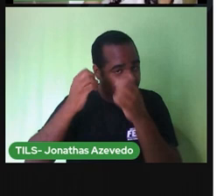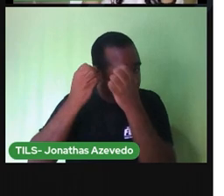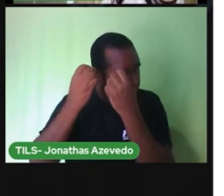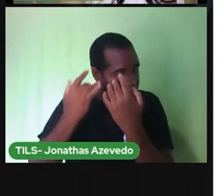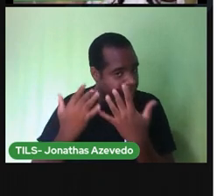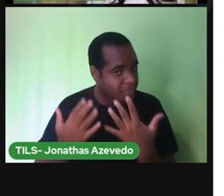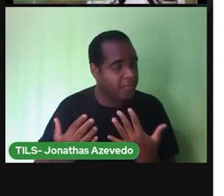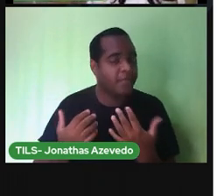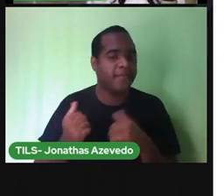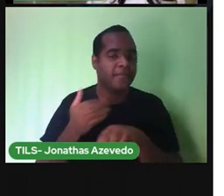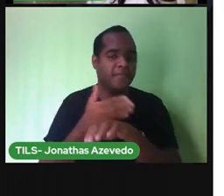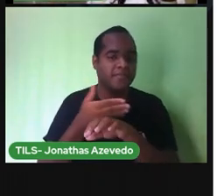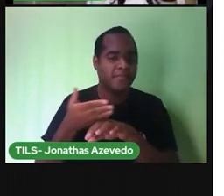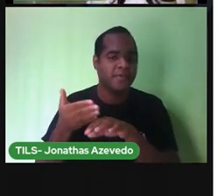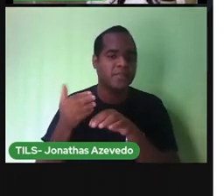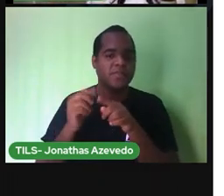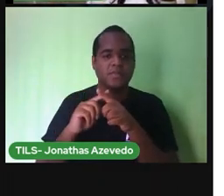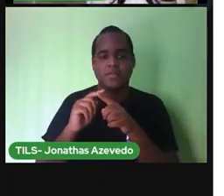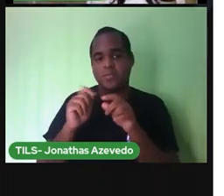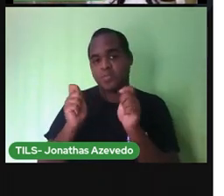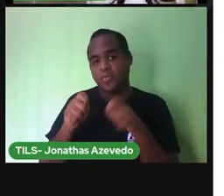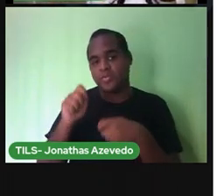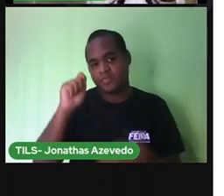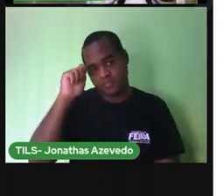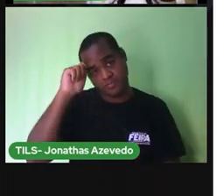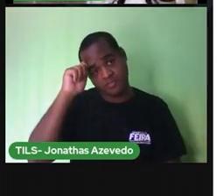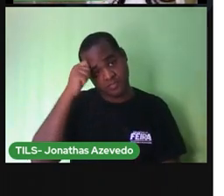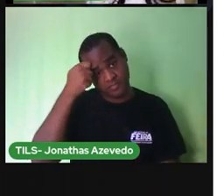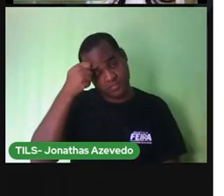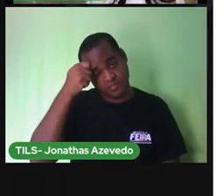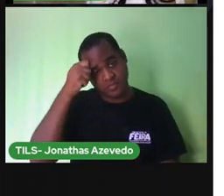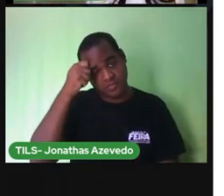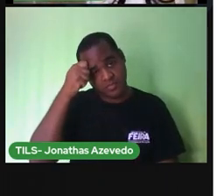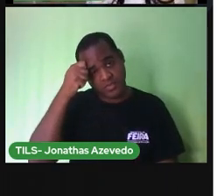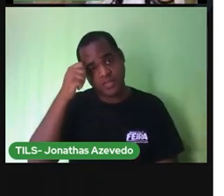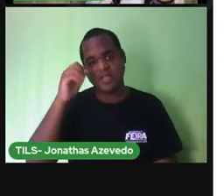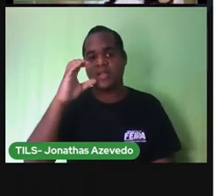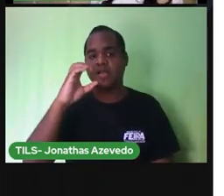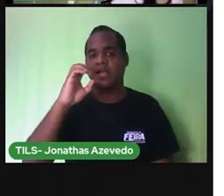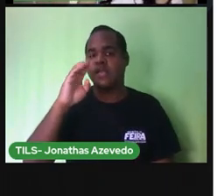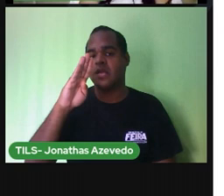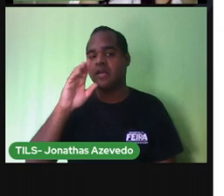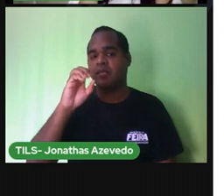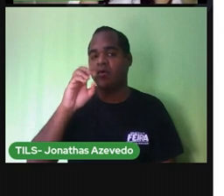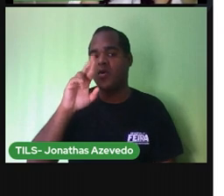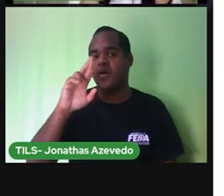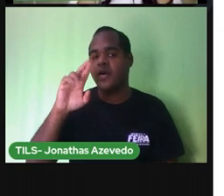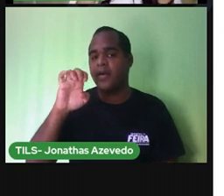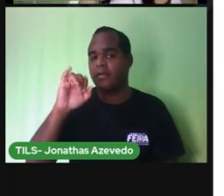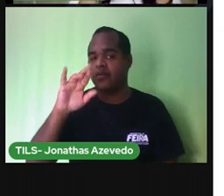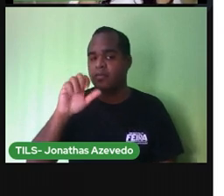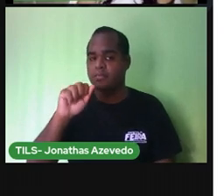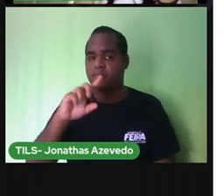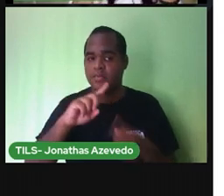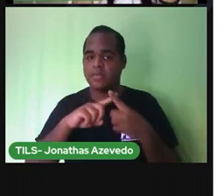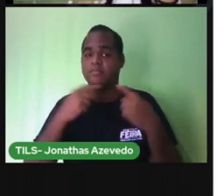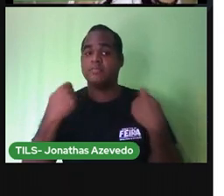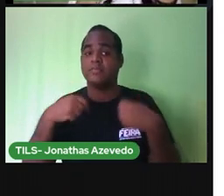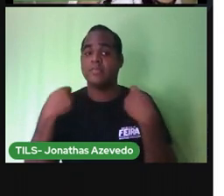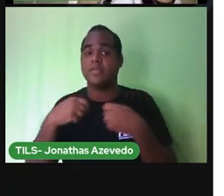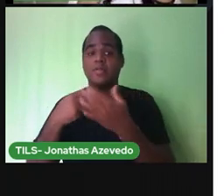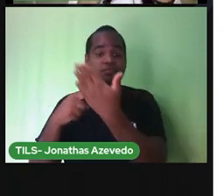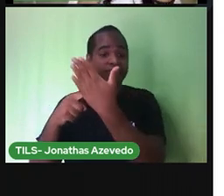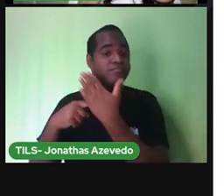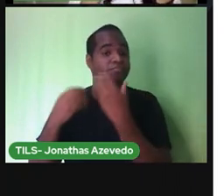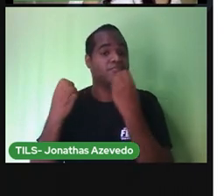tem uma caspa bem pretinha que ela dá bem grande o nome, eu acho que é queborreia, então a gente precisa cuidar do